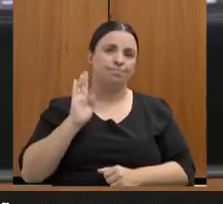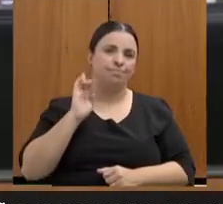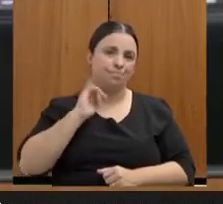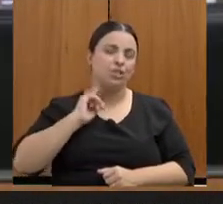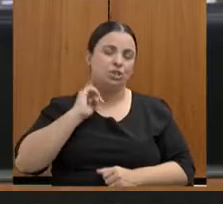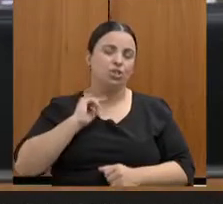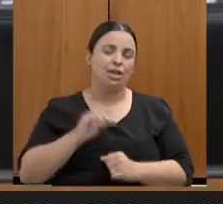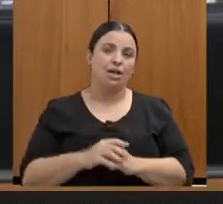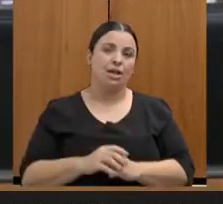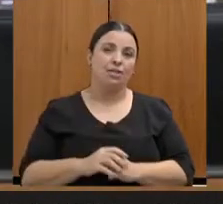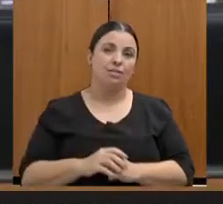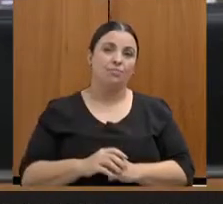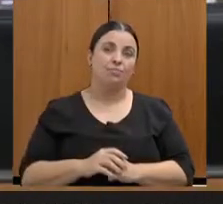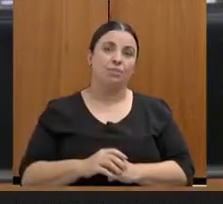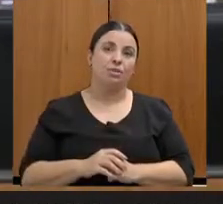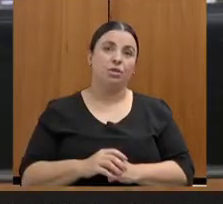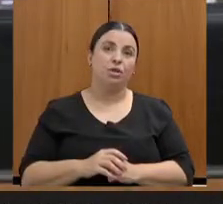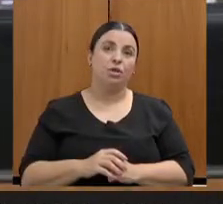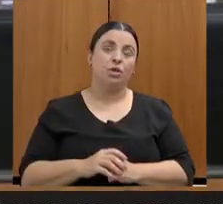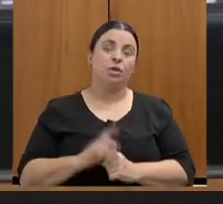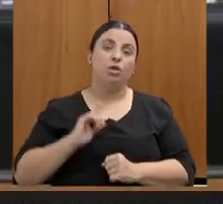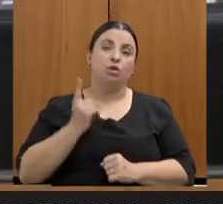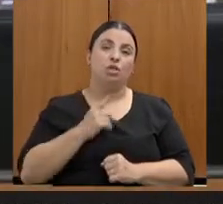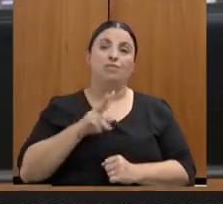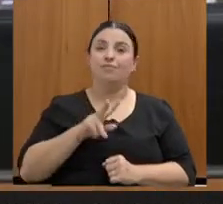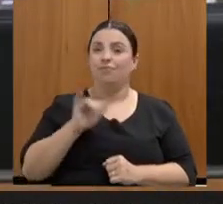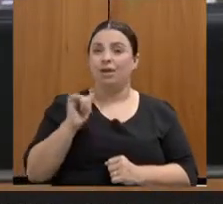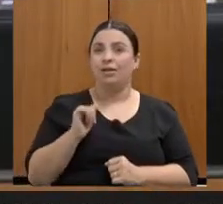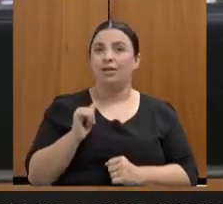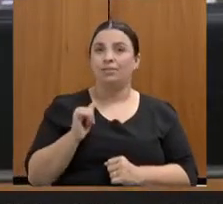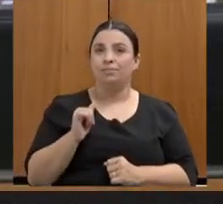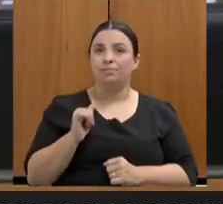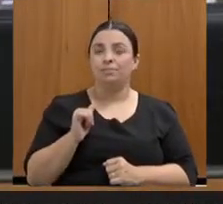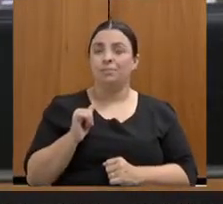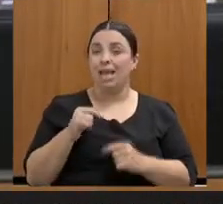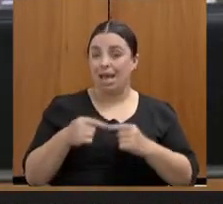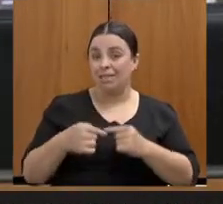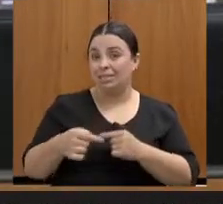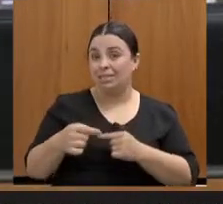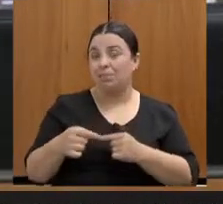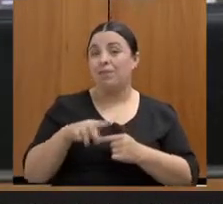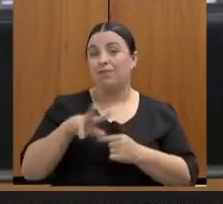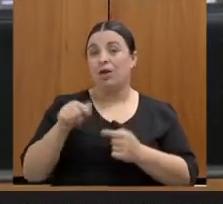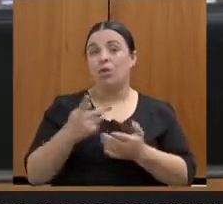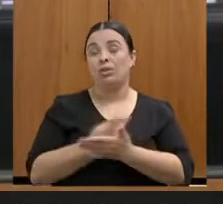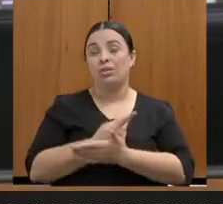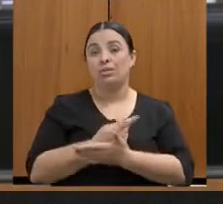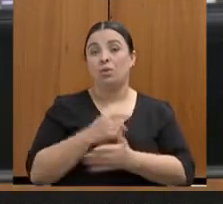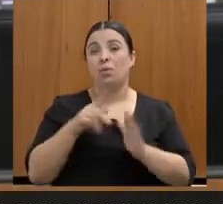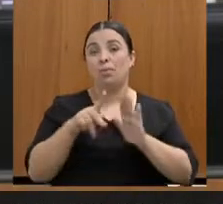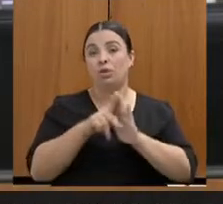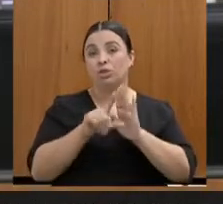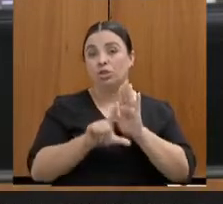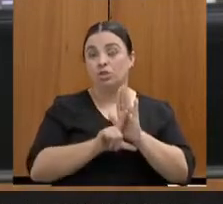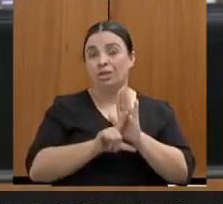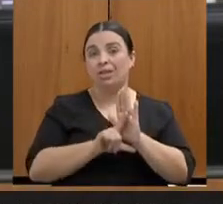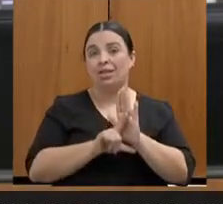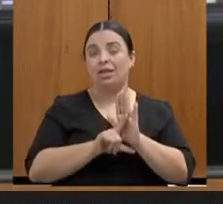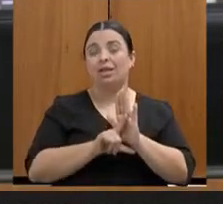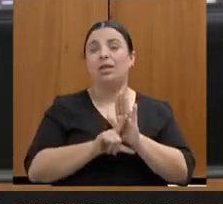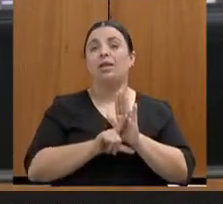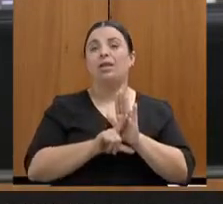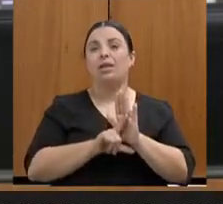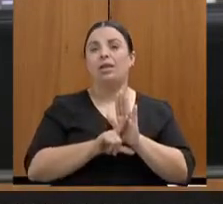Vamos apreciar agora, ainda no decorrer da semana, um projeto de lei, que é o PL 99 de 2019,